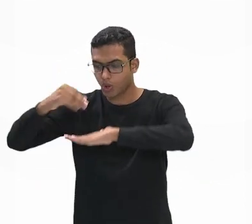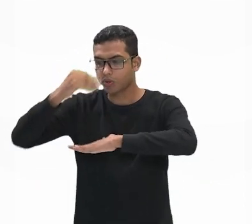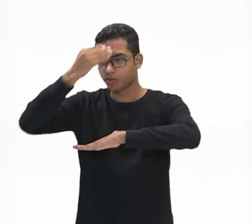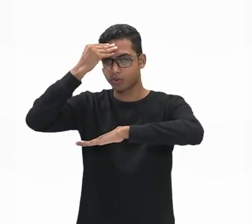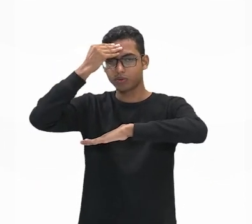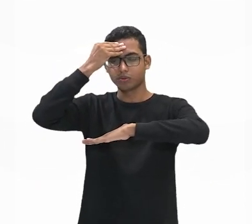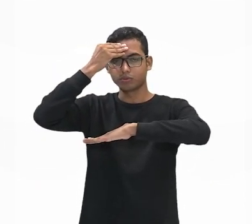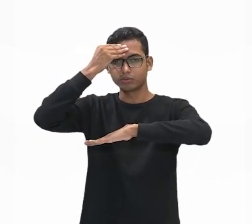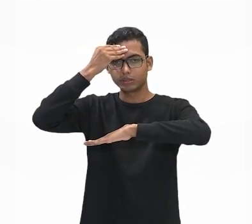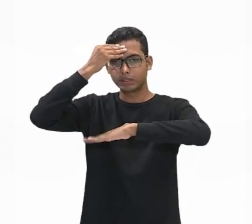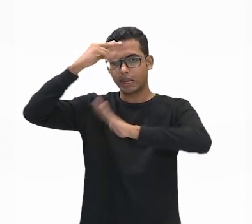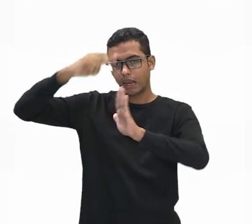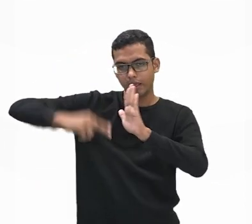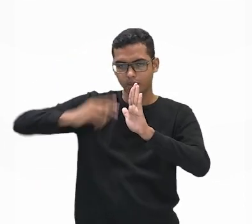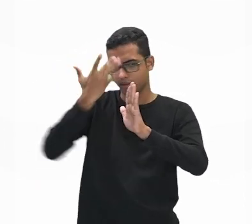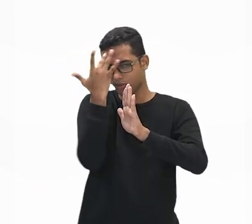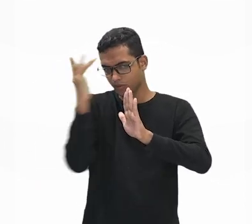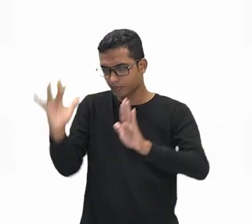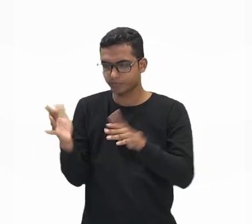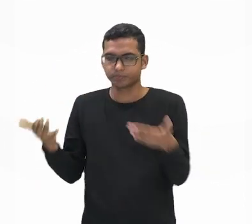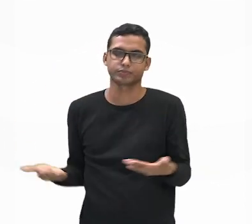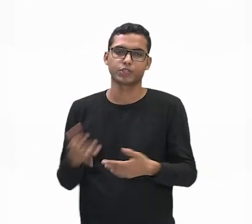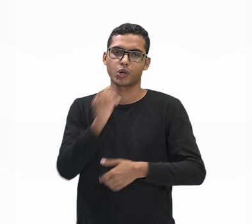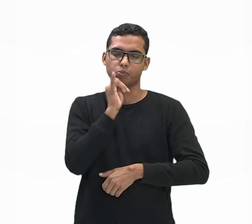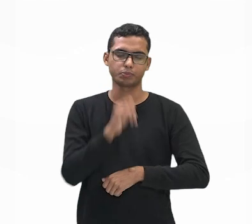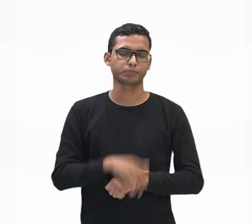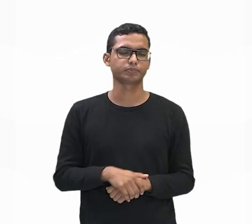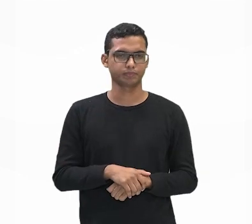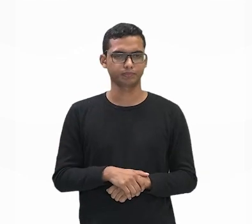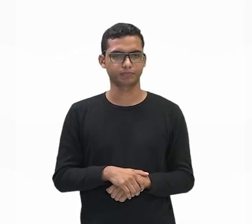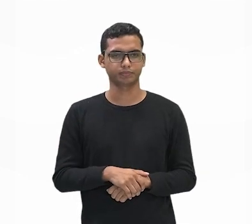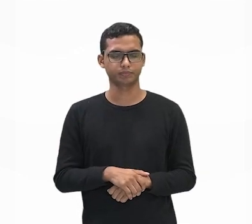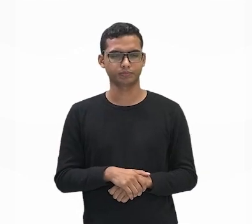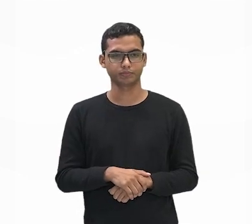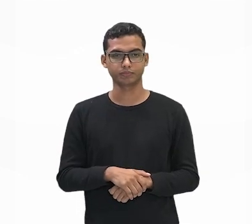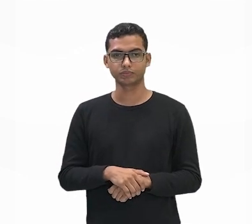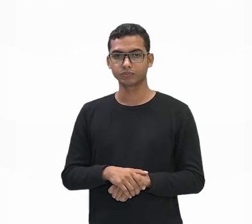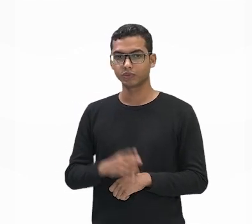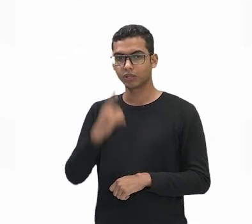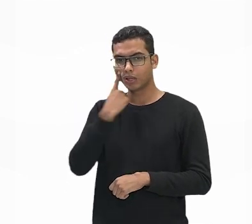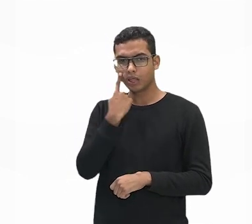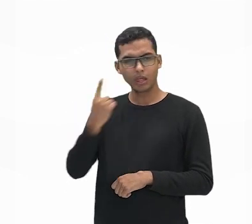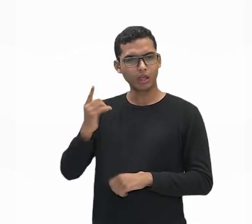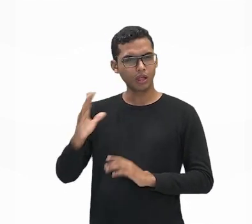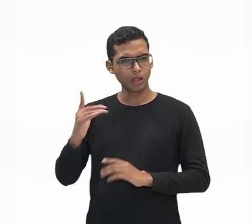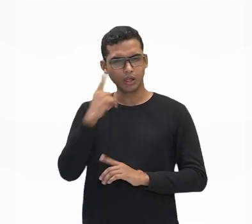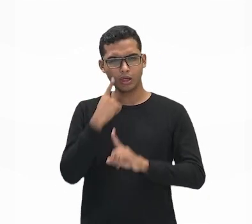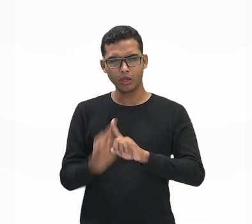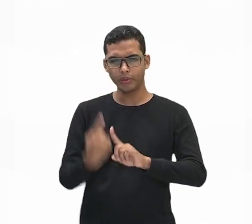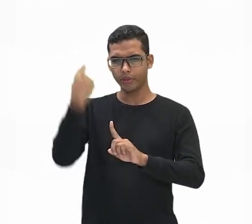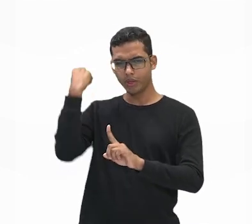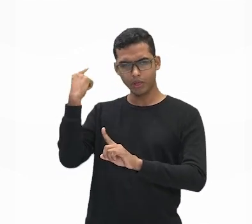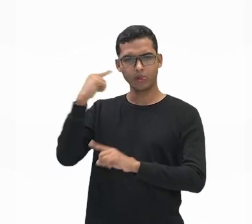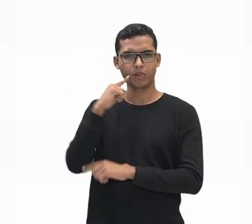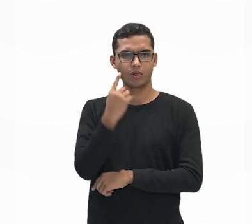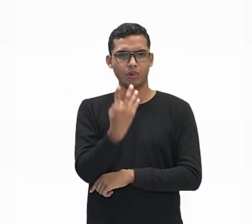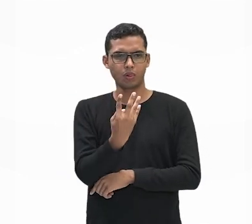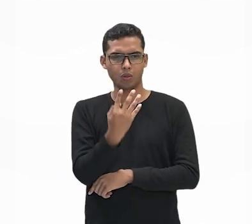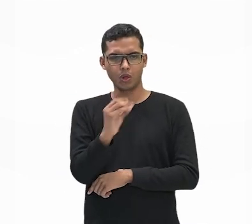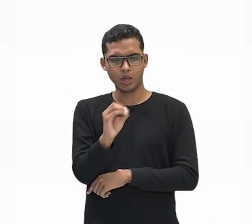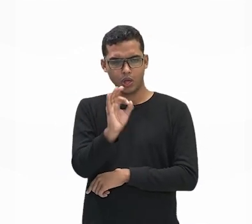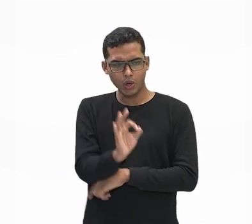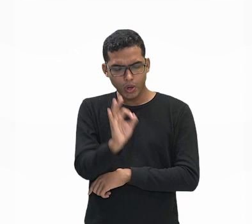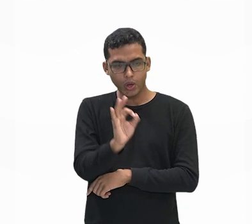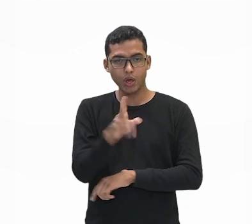o analfabetismo no Brasil, que era bem alto, né? 40% acompanhava os índices de pobreza do Brasil. Esse valor aumentou,